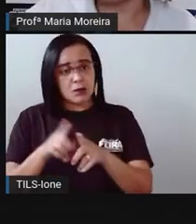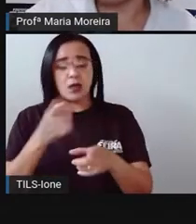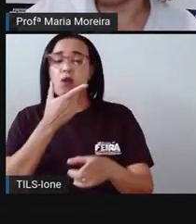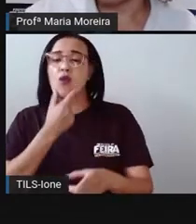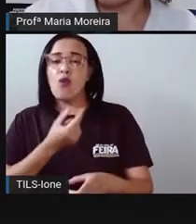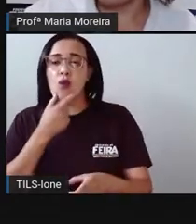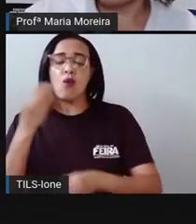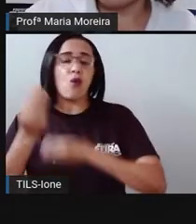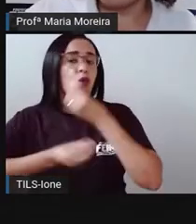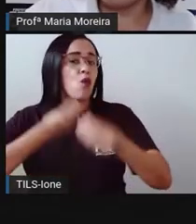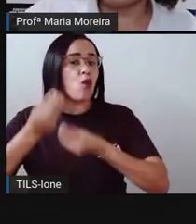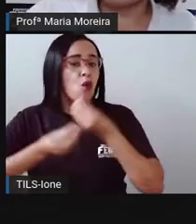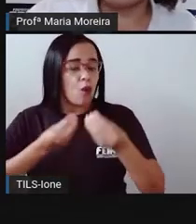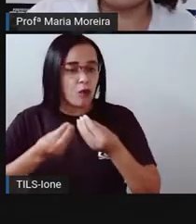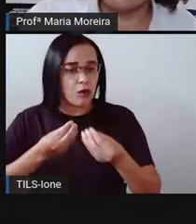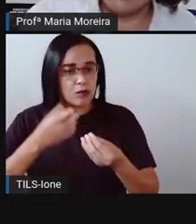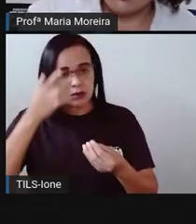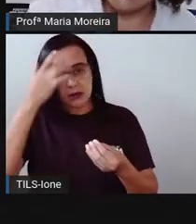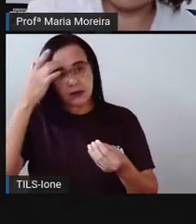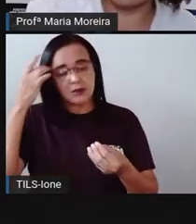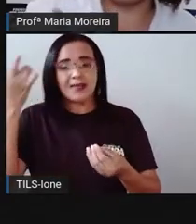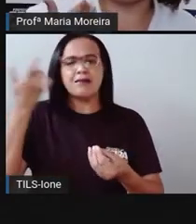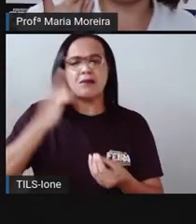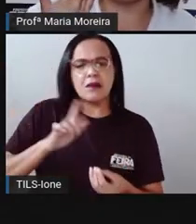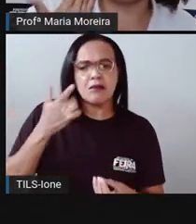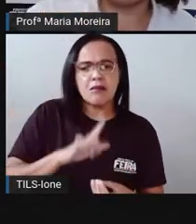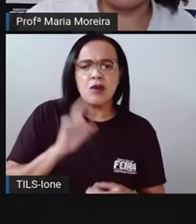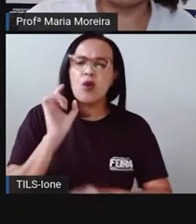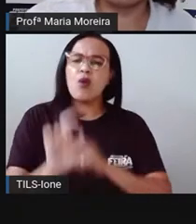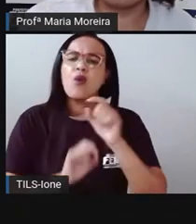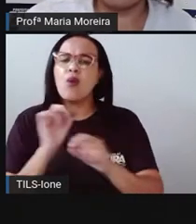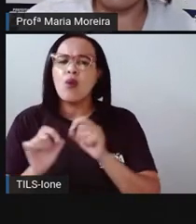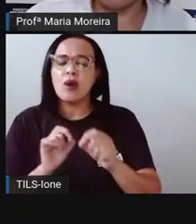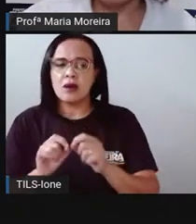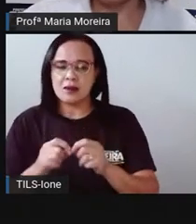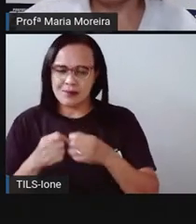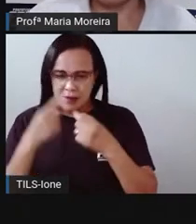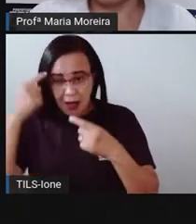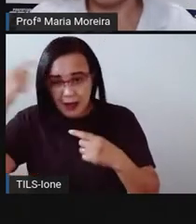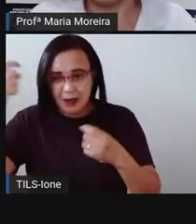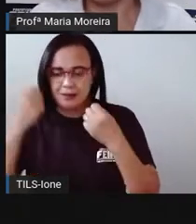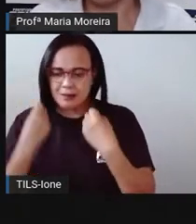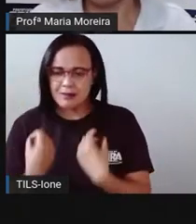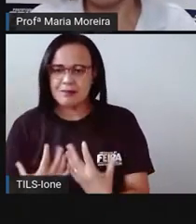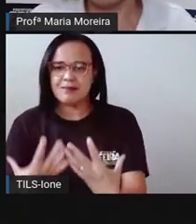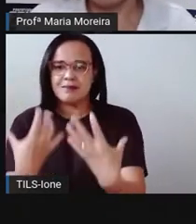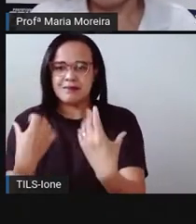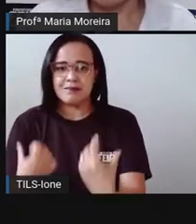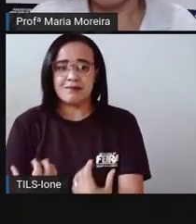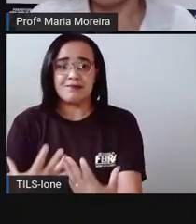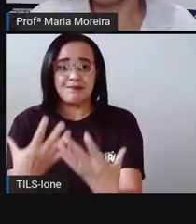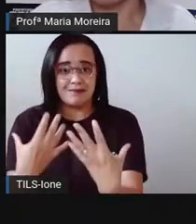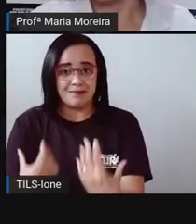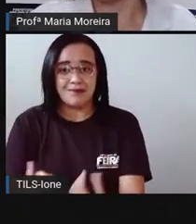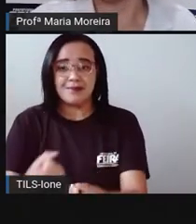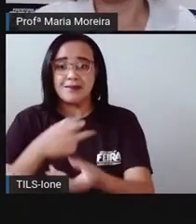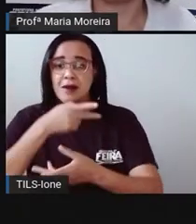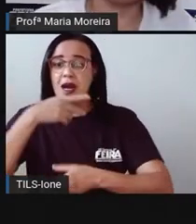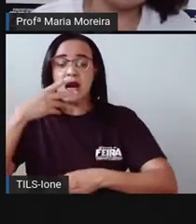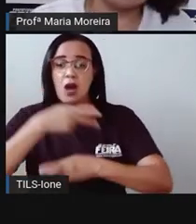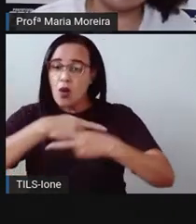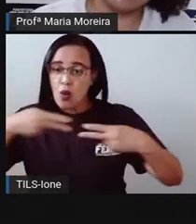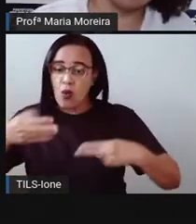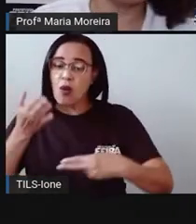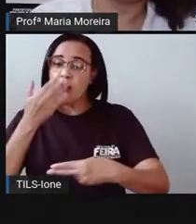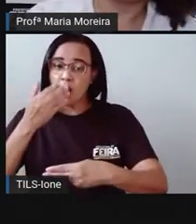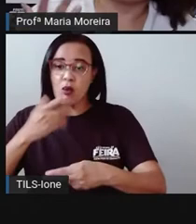fazer o quê? Ele iria conseguir, né? Essa questão de plantar e de colher de uma forma mais segura, porque ele saberia o